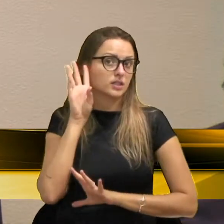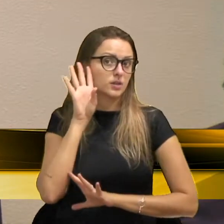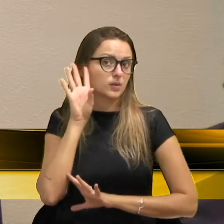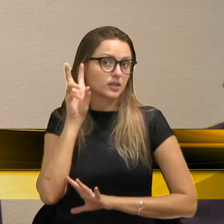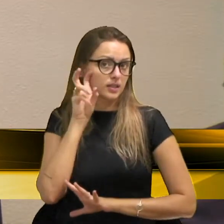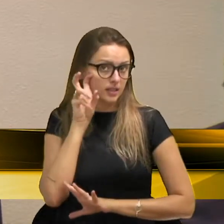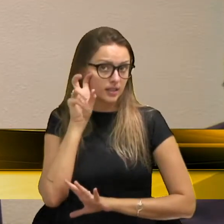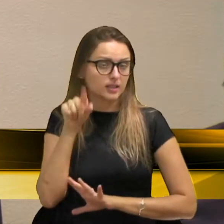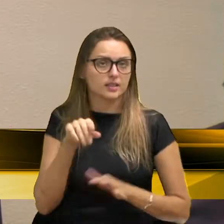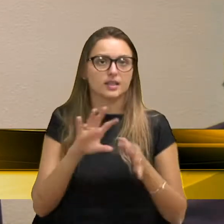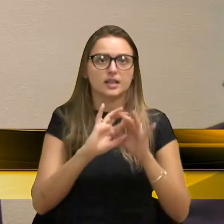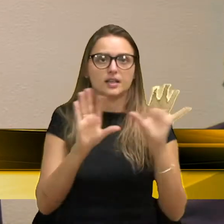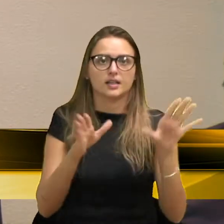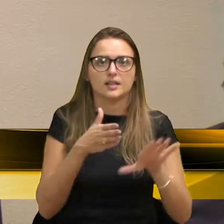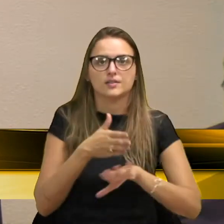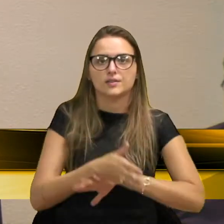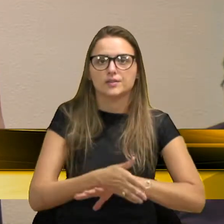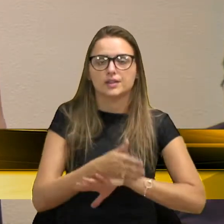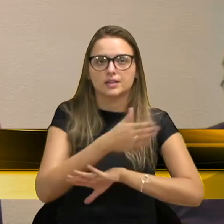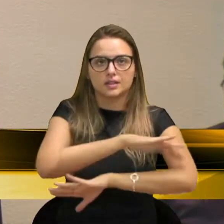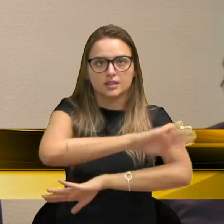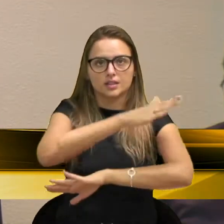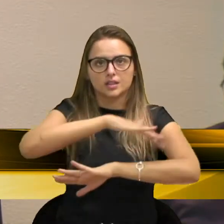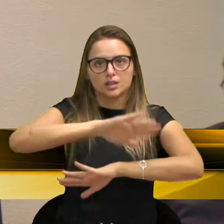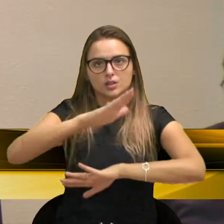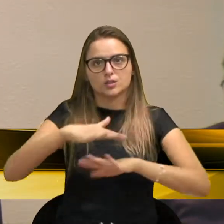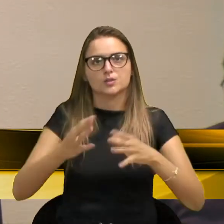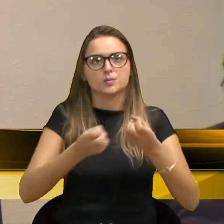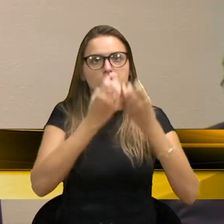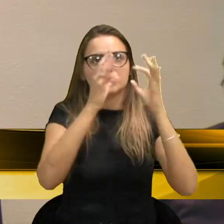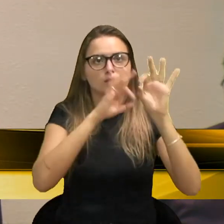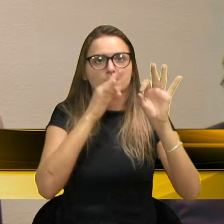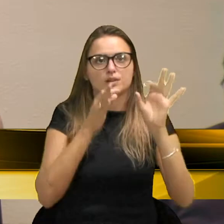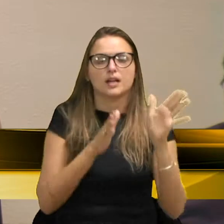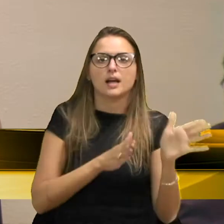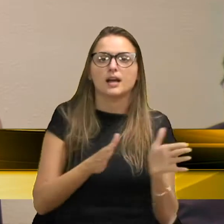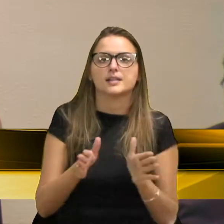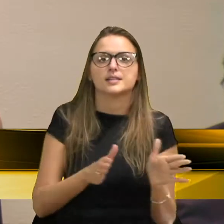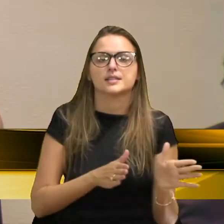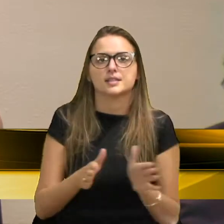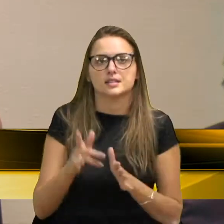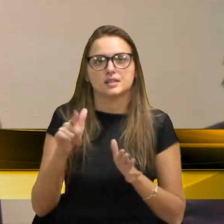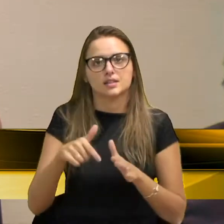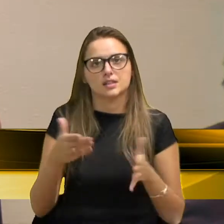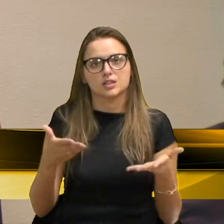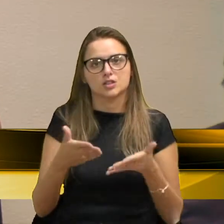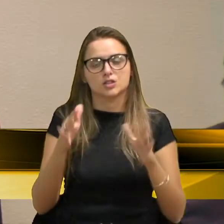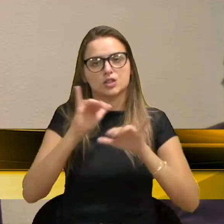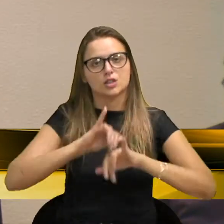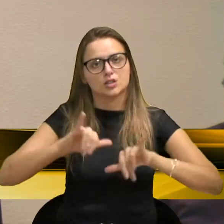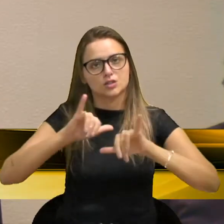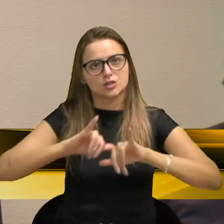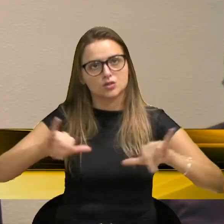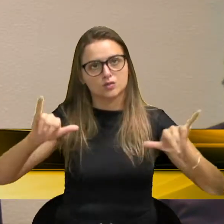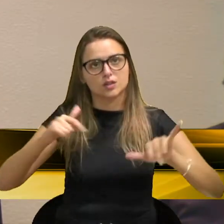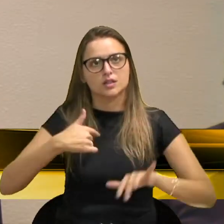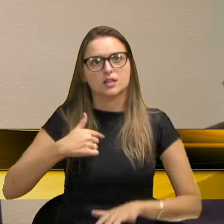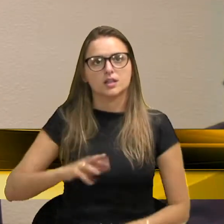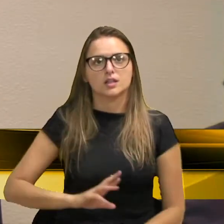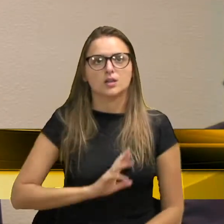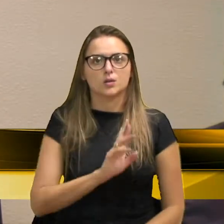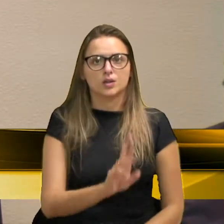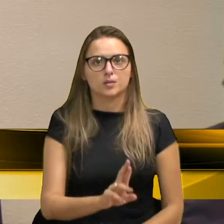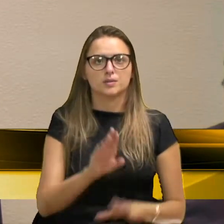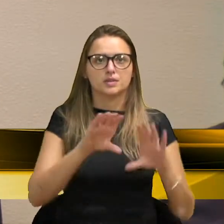é uma das coisas, em relação a acesso, que foram divulgadas no evento, eu estava representando a